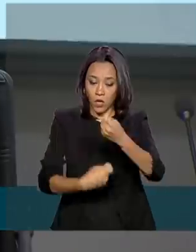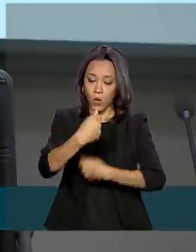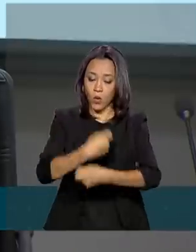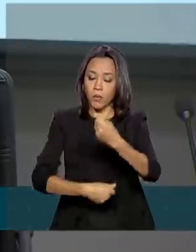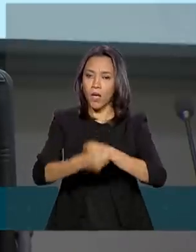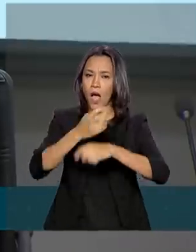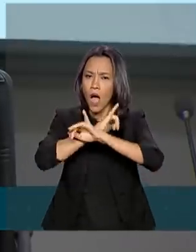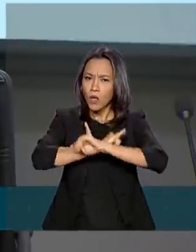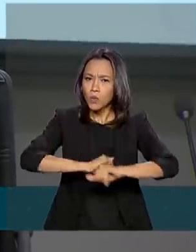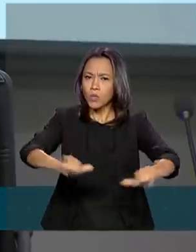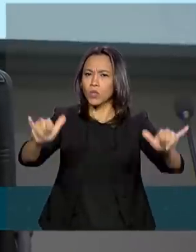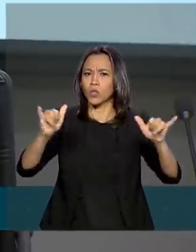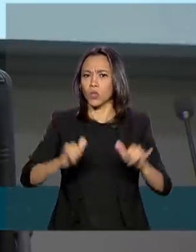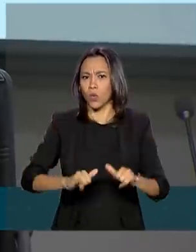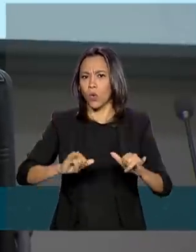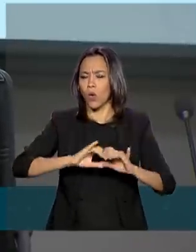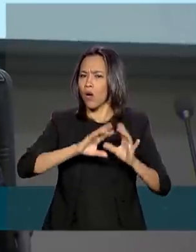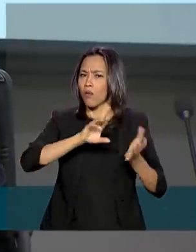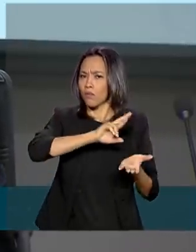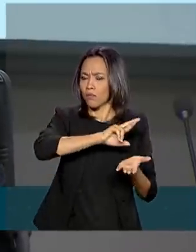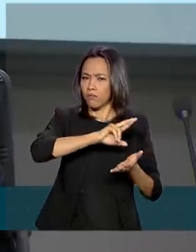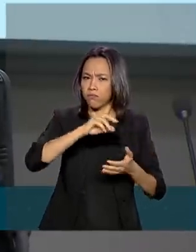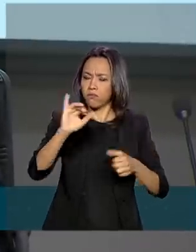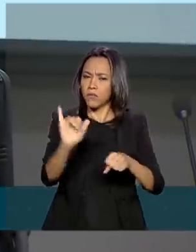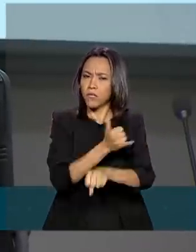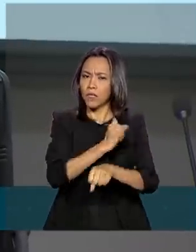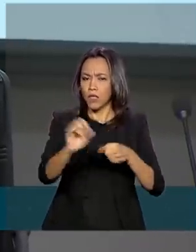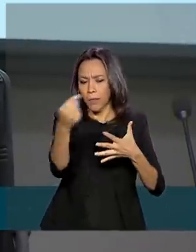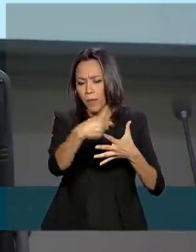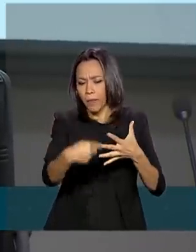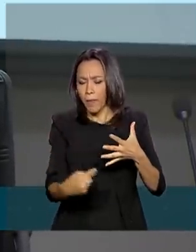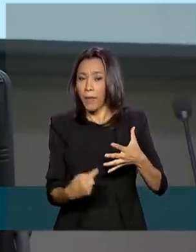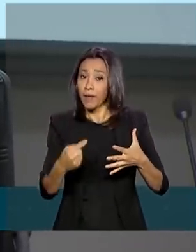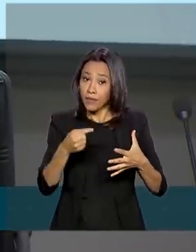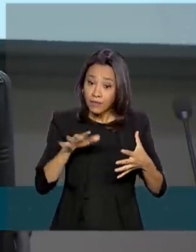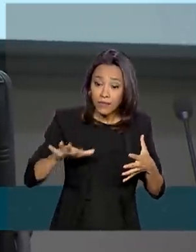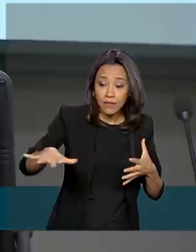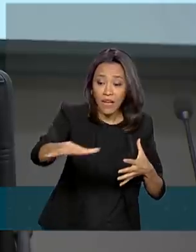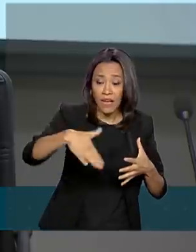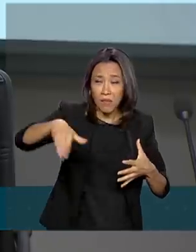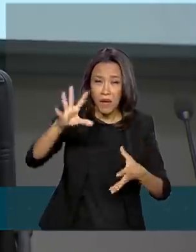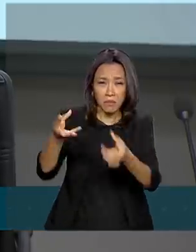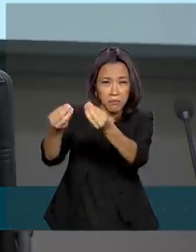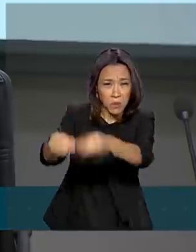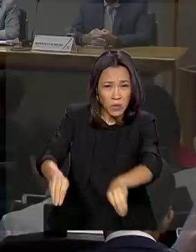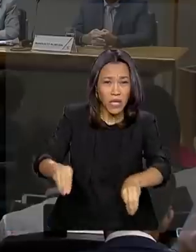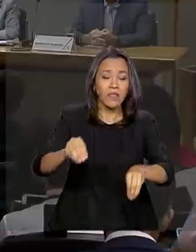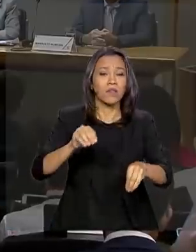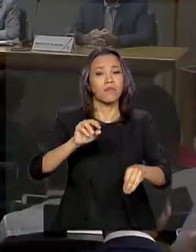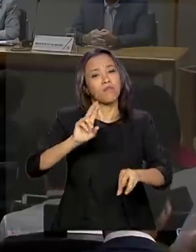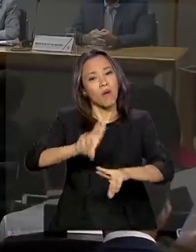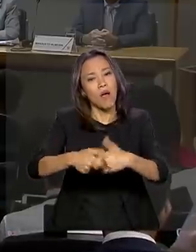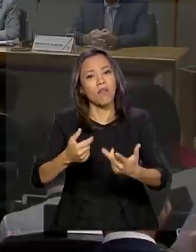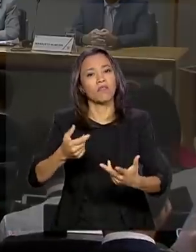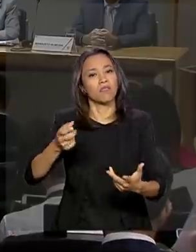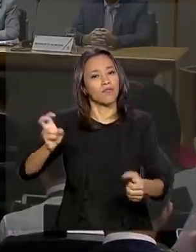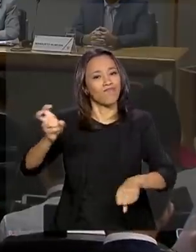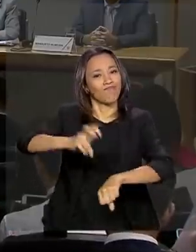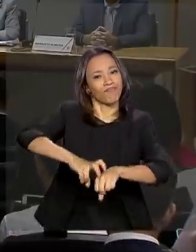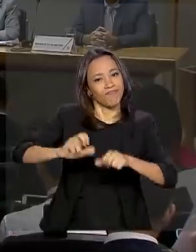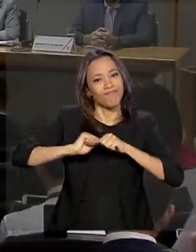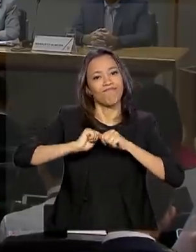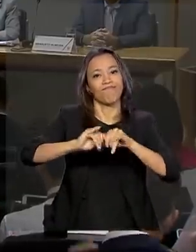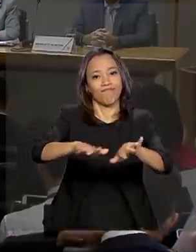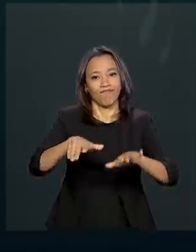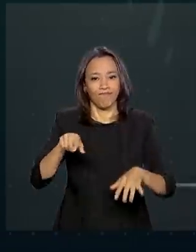um pacote de medidas de incentivo aos setores mais afetados pela crise econômica global causada pela Covid